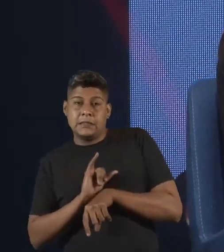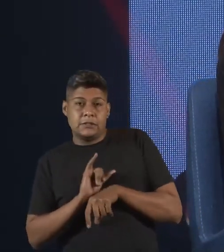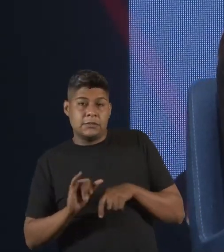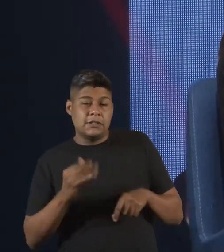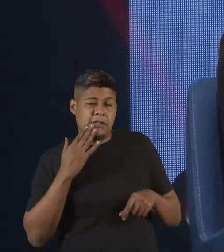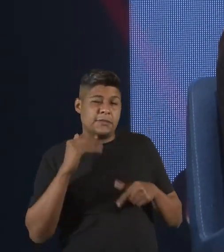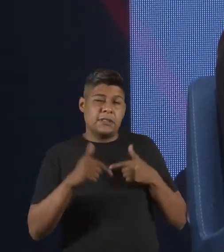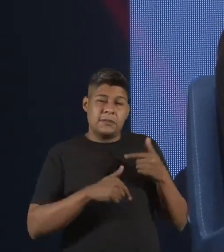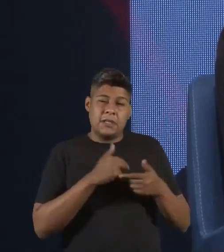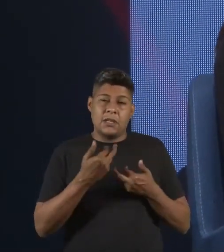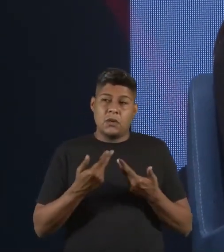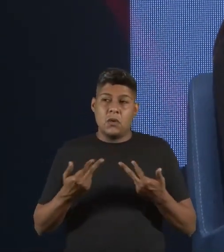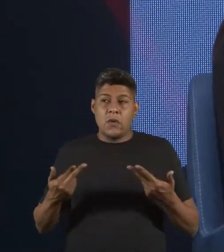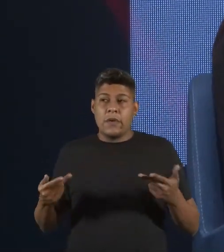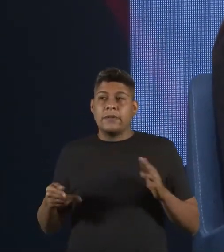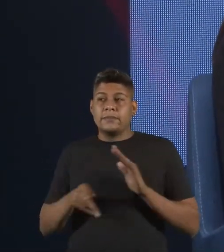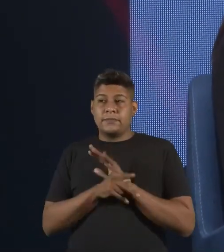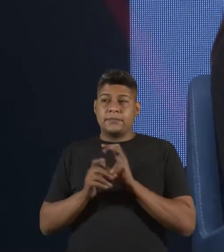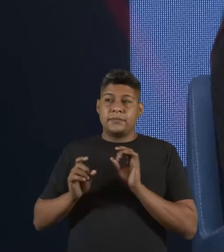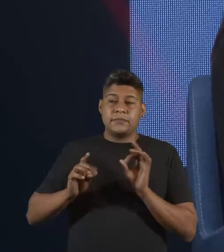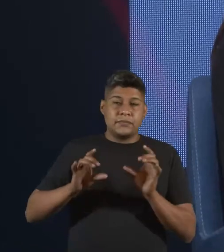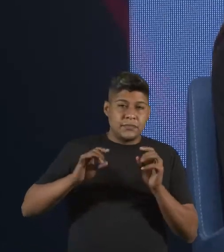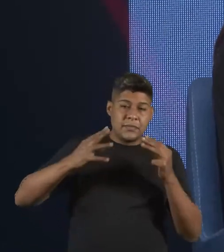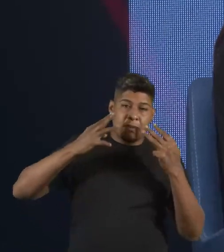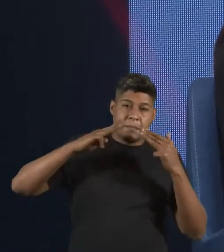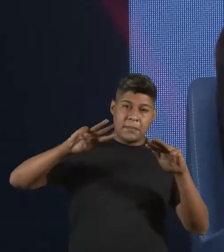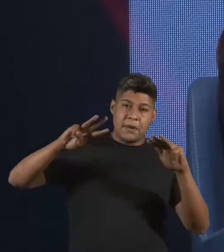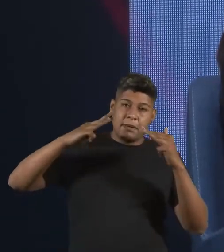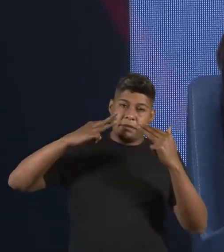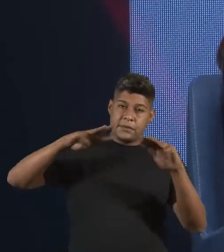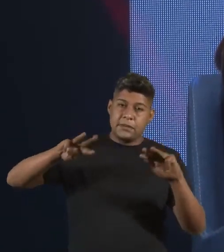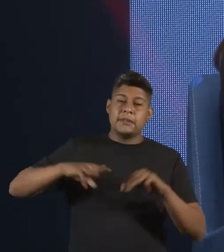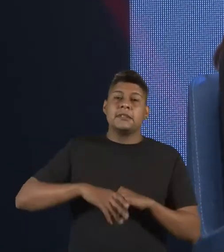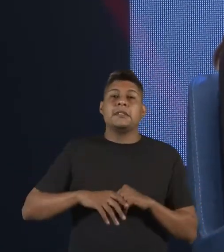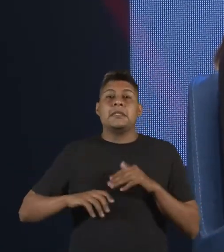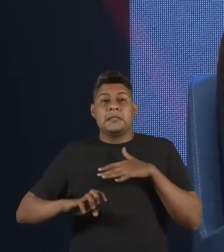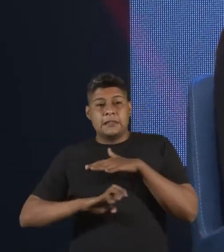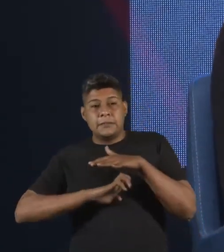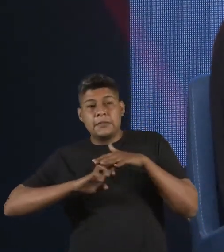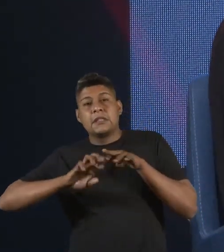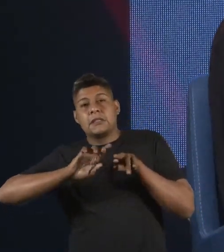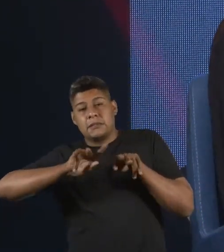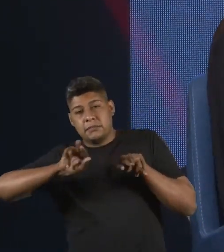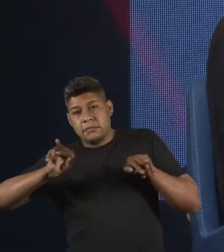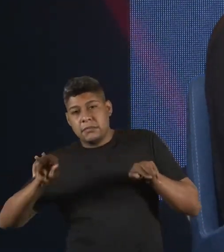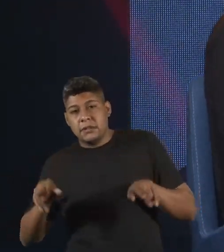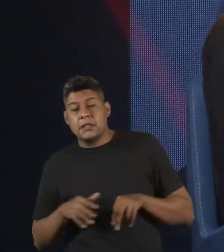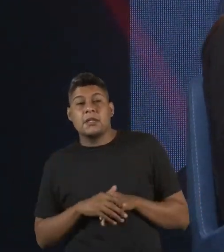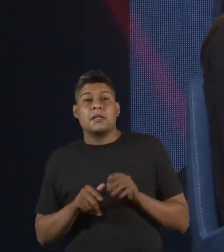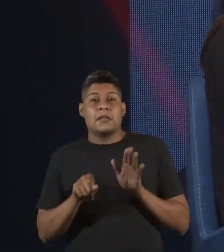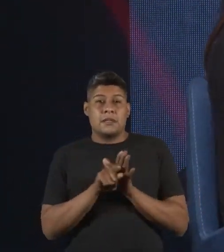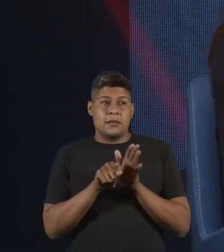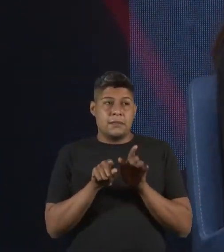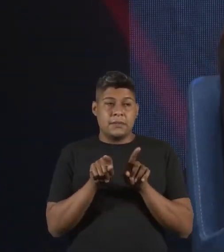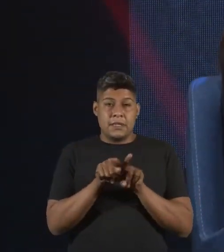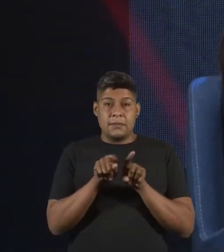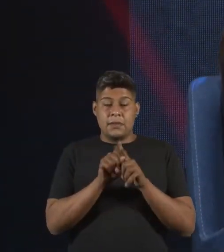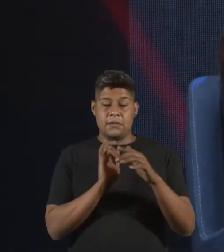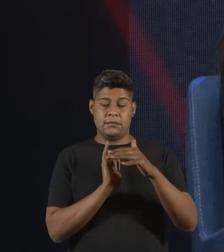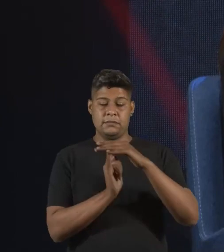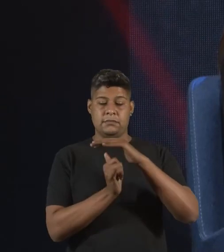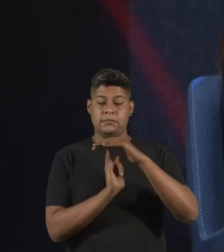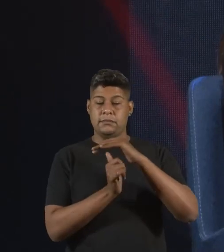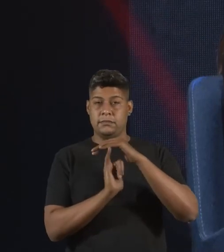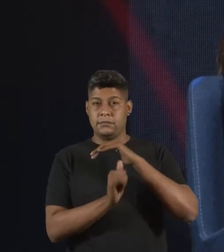em muitas coisas, trabalhei em vendas e marketing, em empresas de bens de consumo, depois fui para a startup, depois fui